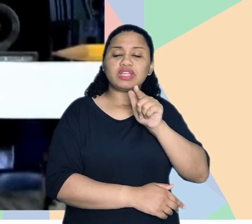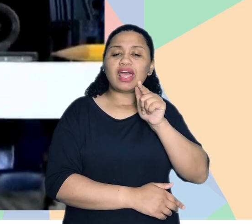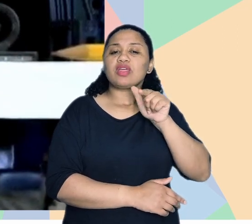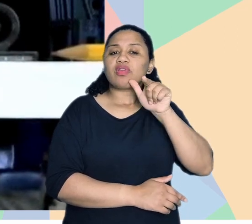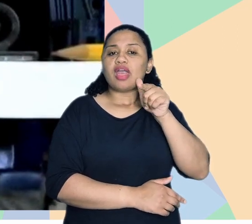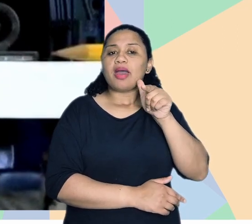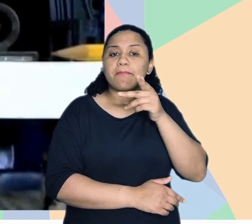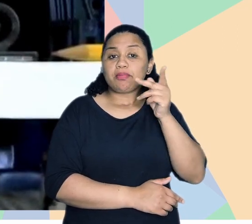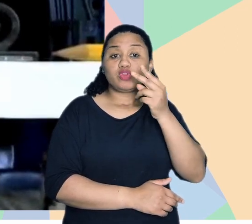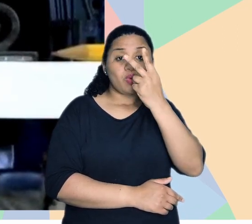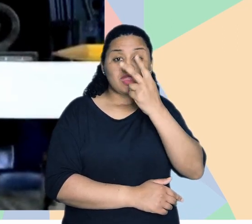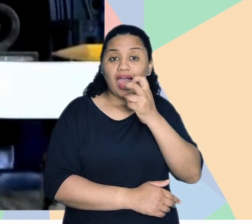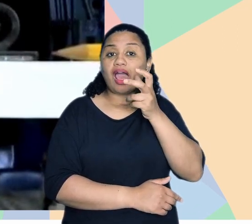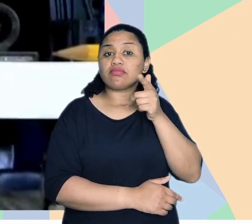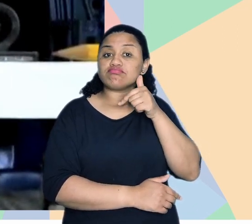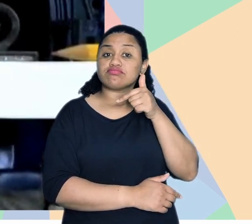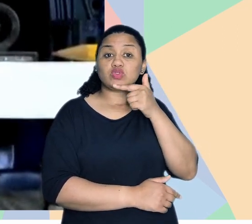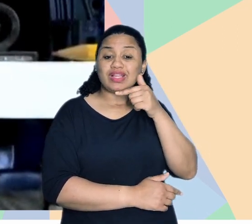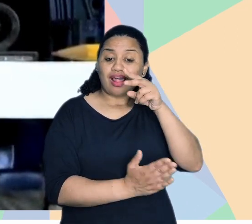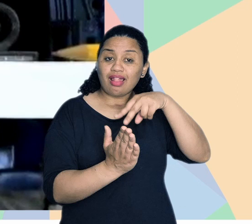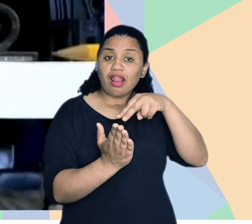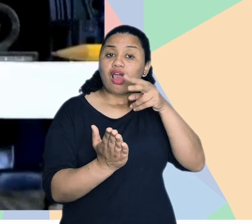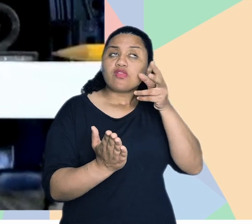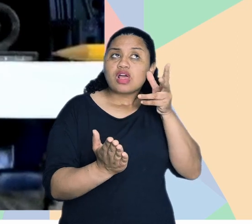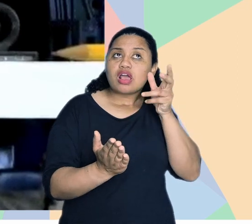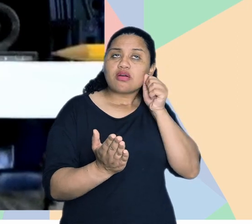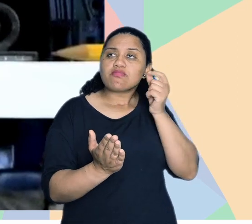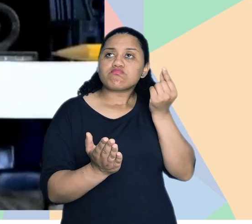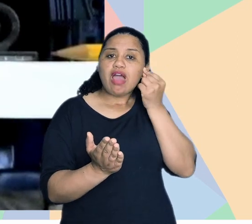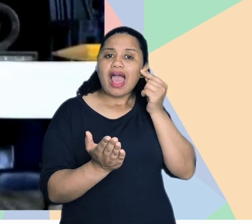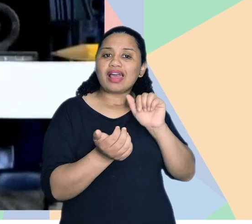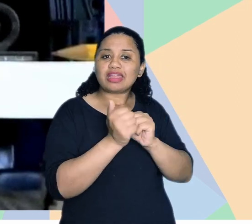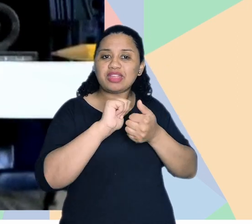faz a leitura, né? No caso, se eu não puder ler um cardápio visual.